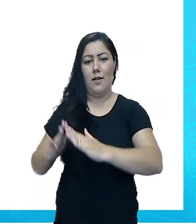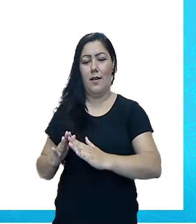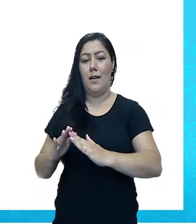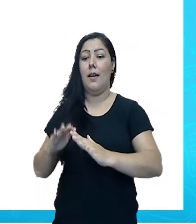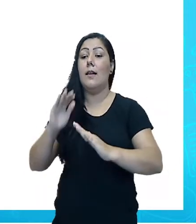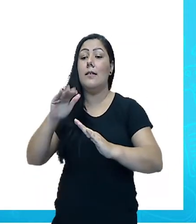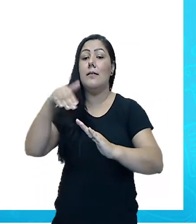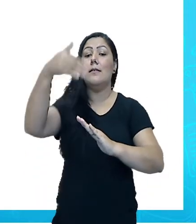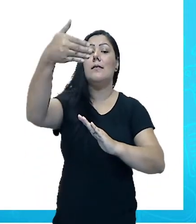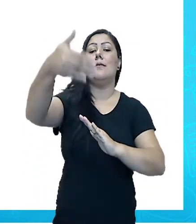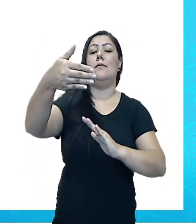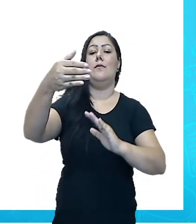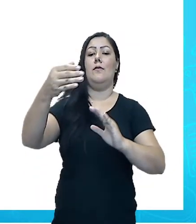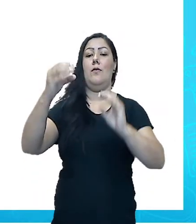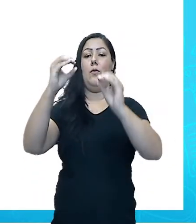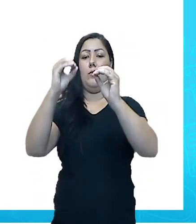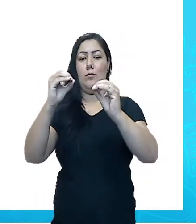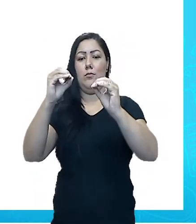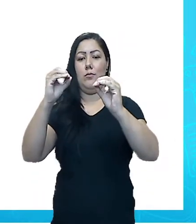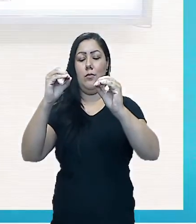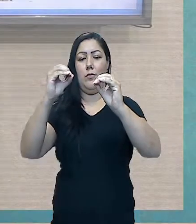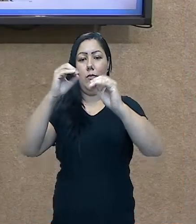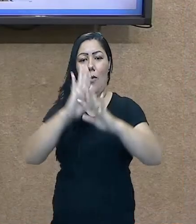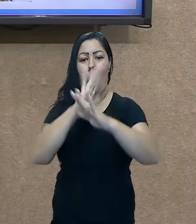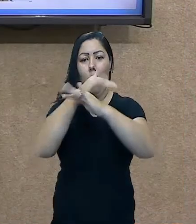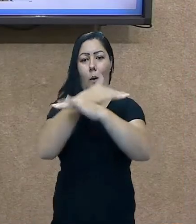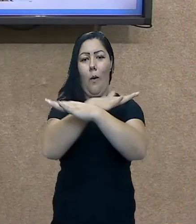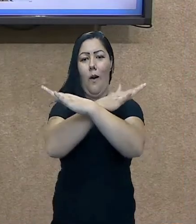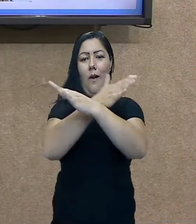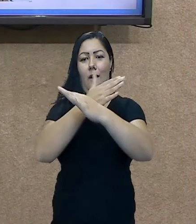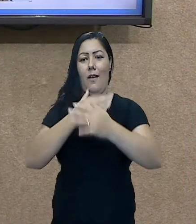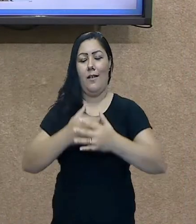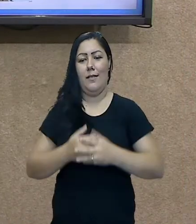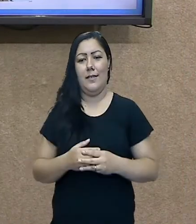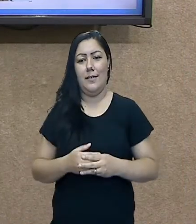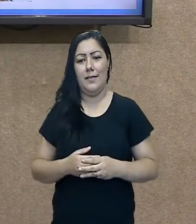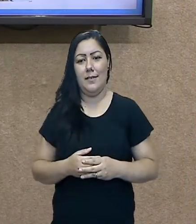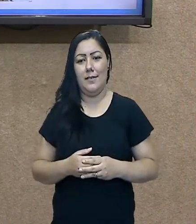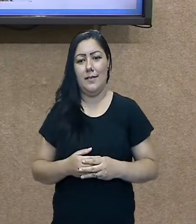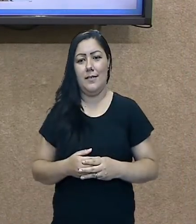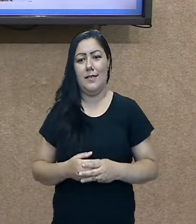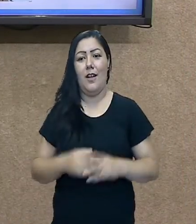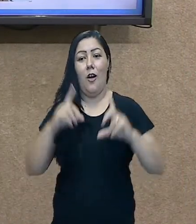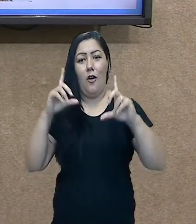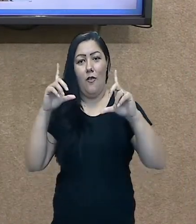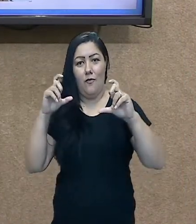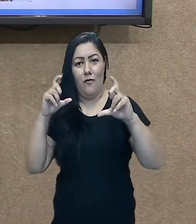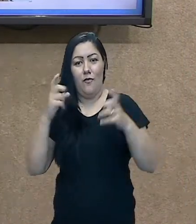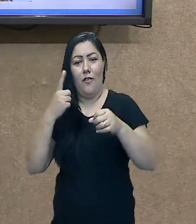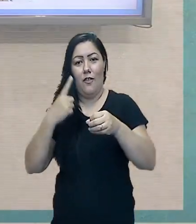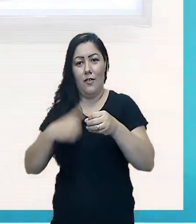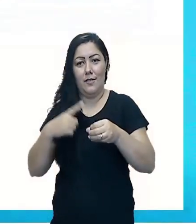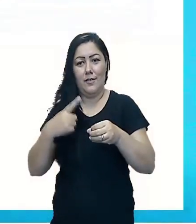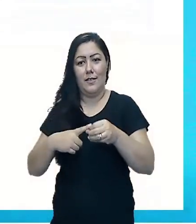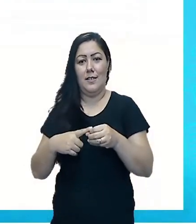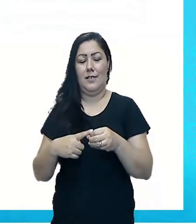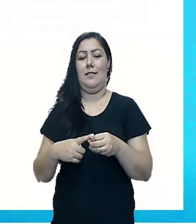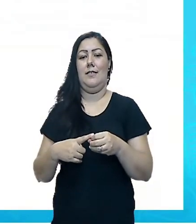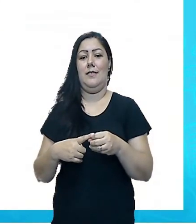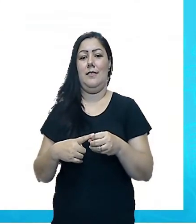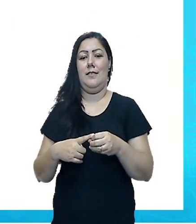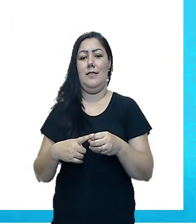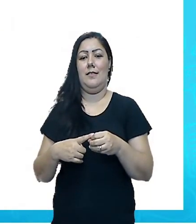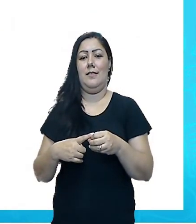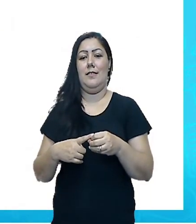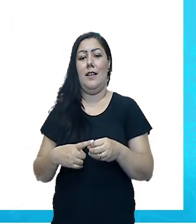Essa foto foi tirada da cidade de Vila Velha, que vem estar mostrando para a gente. Olha, primeiro plano, as